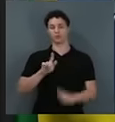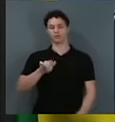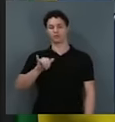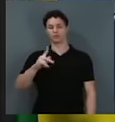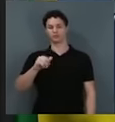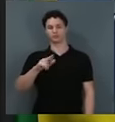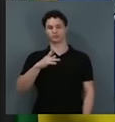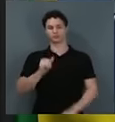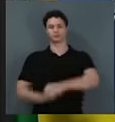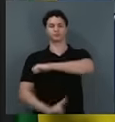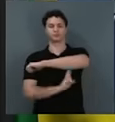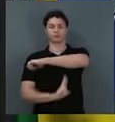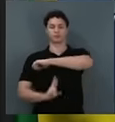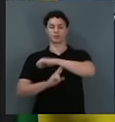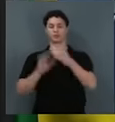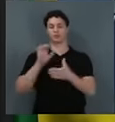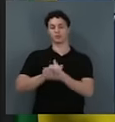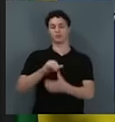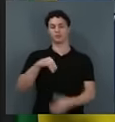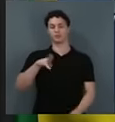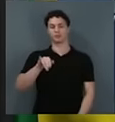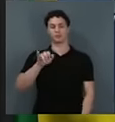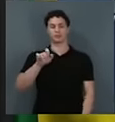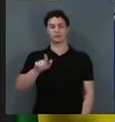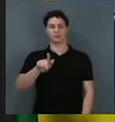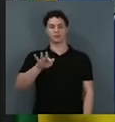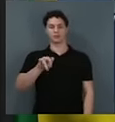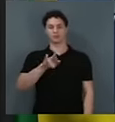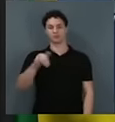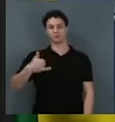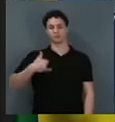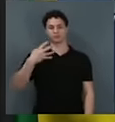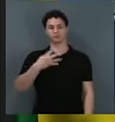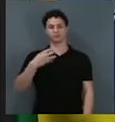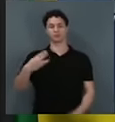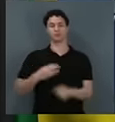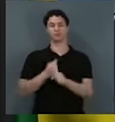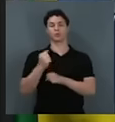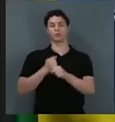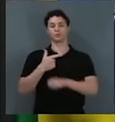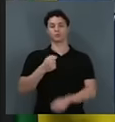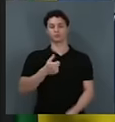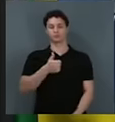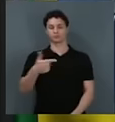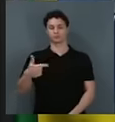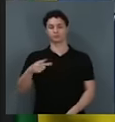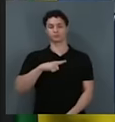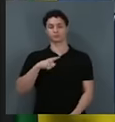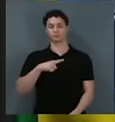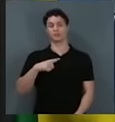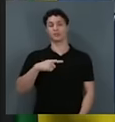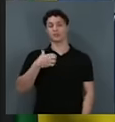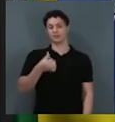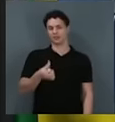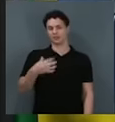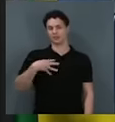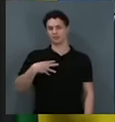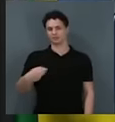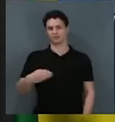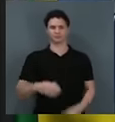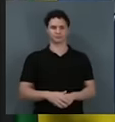Casendo com Ezequiel Ferreira Luiz, de 43 anos, em 2012. E tivemos seis filhos.